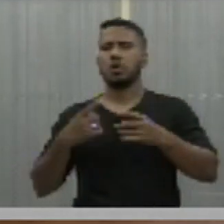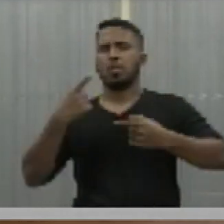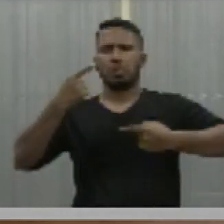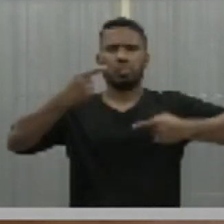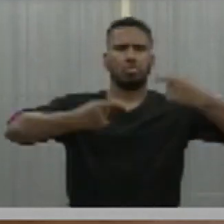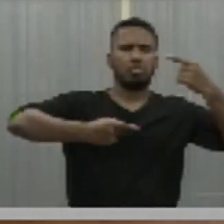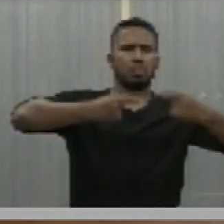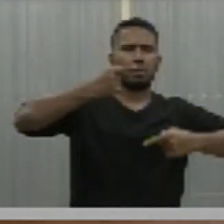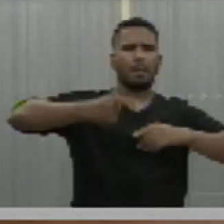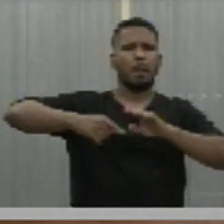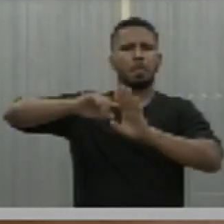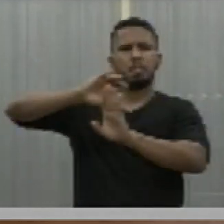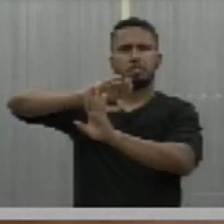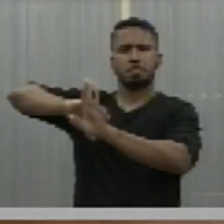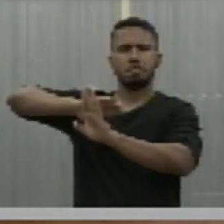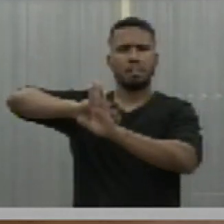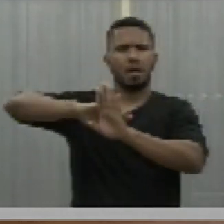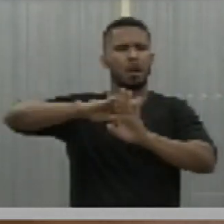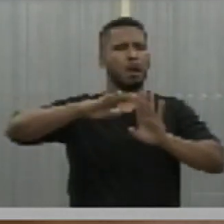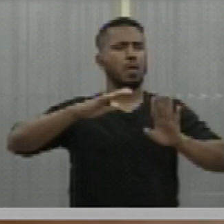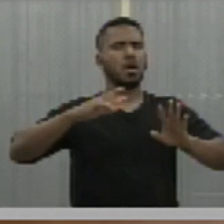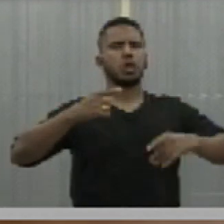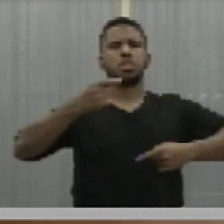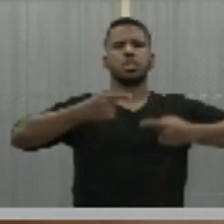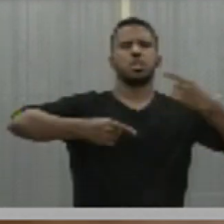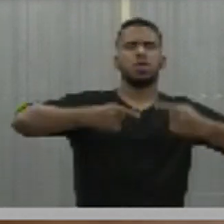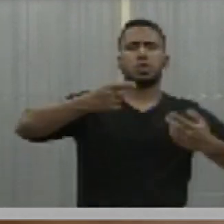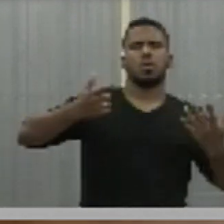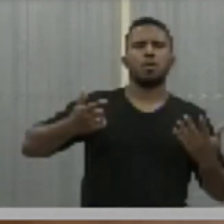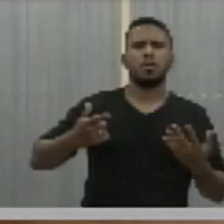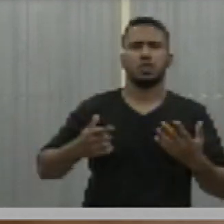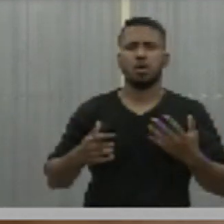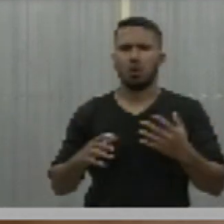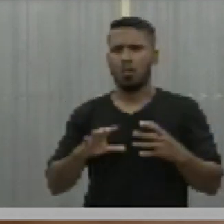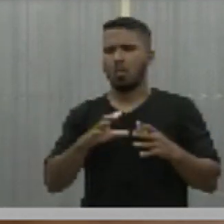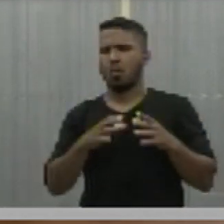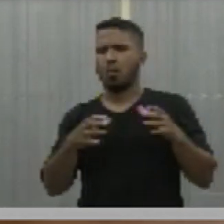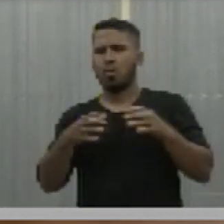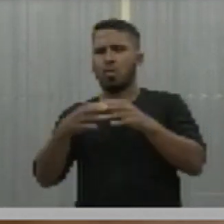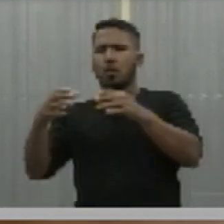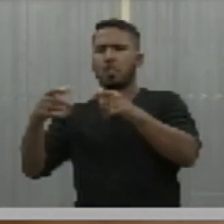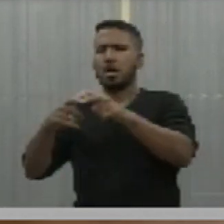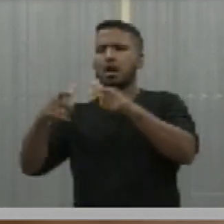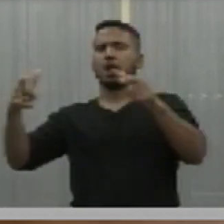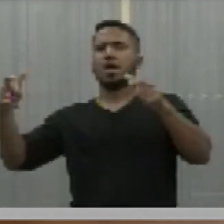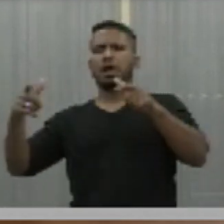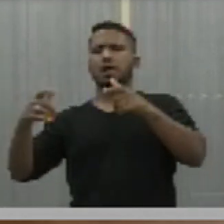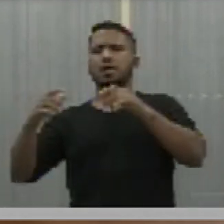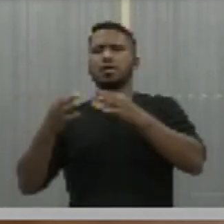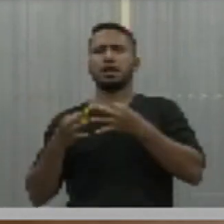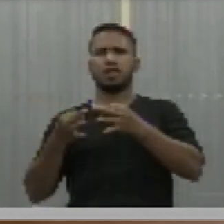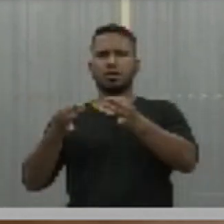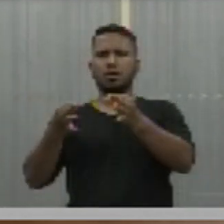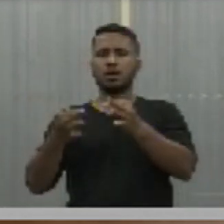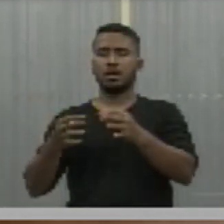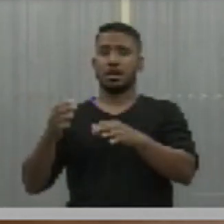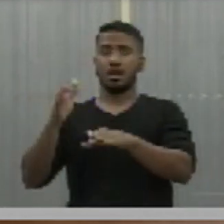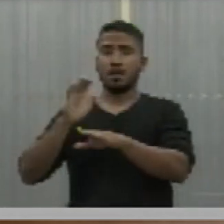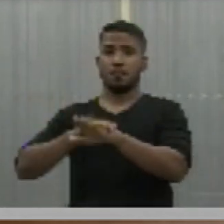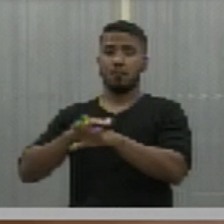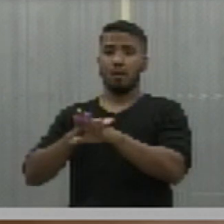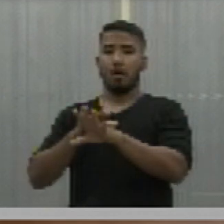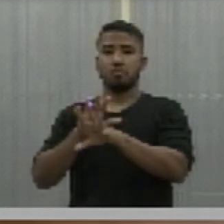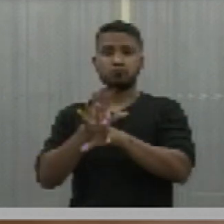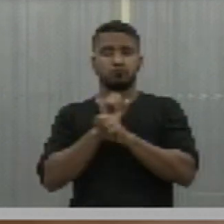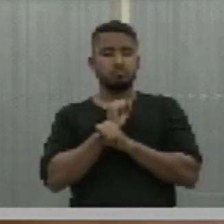ideológica e comercial em que essas gigantes da tecnologia da informação estão se apropriando todos